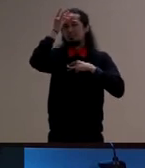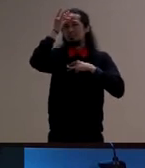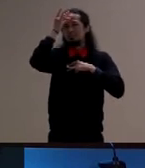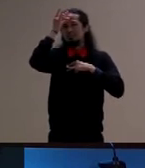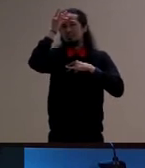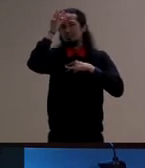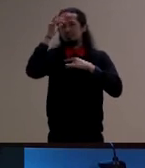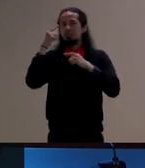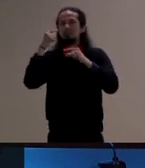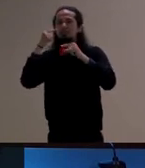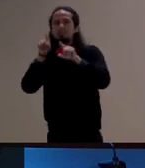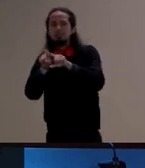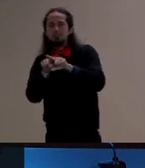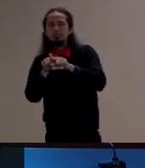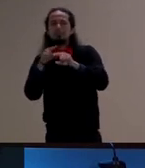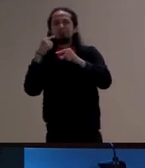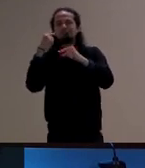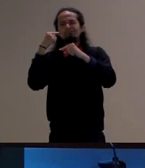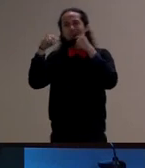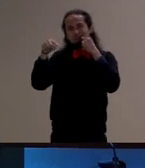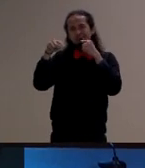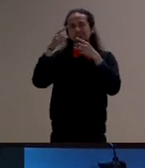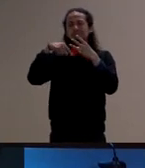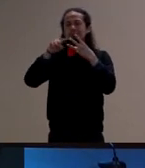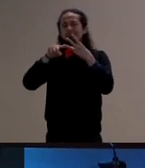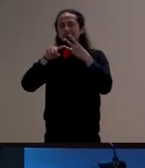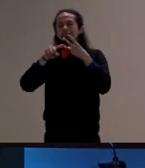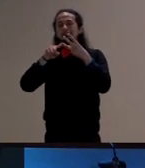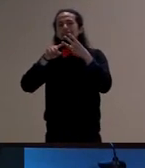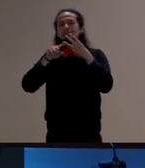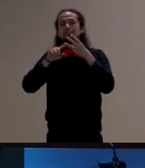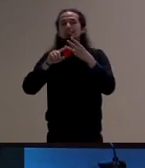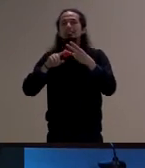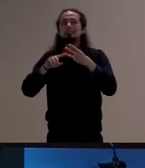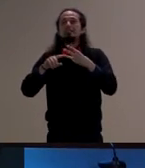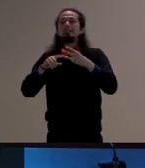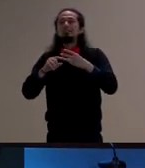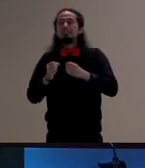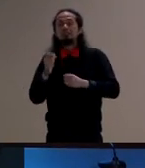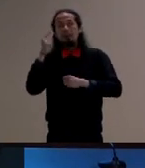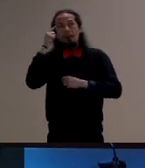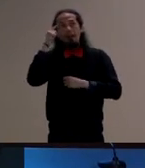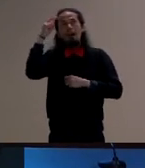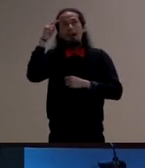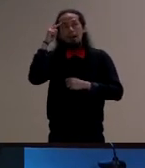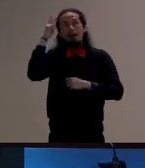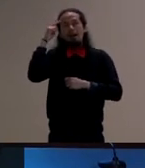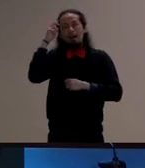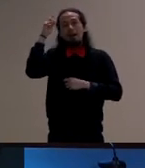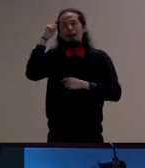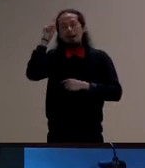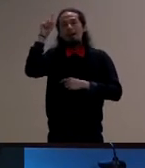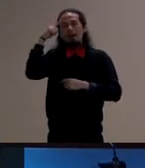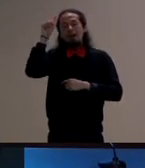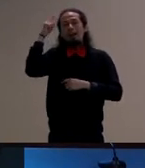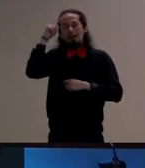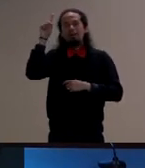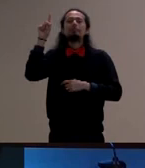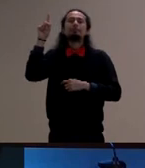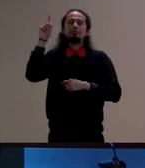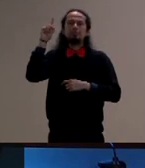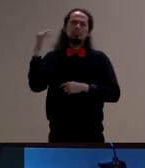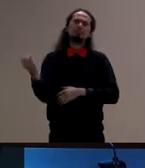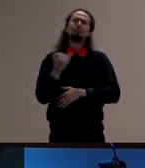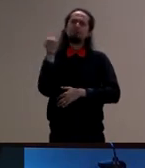e criativa de criação e ativa da criança sobre o mundo que é algo que é bem importante de destacar